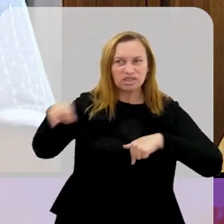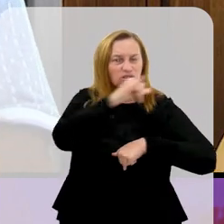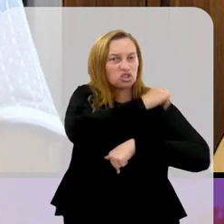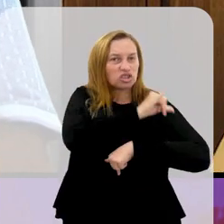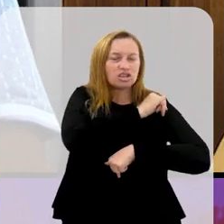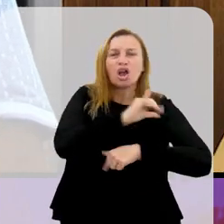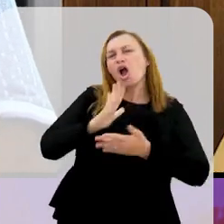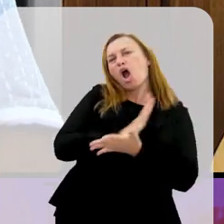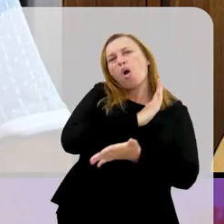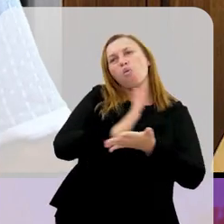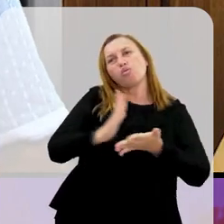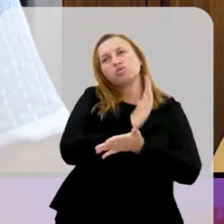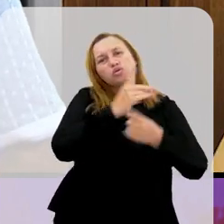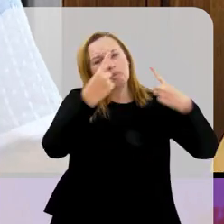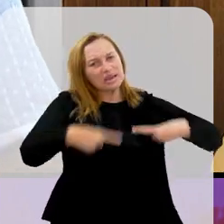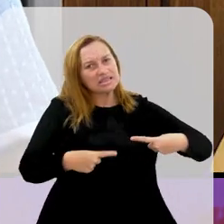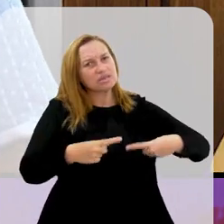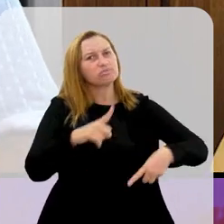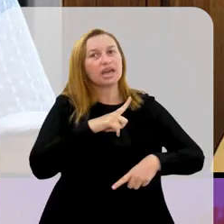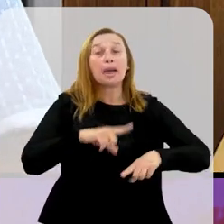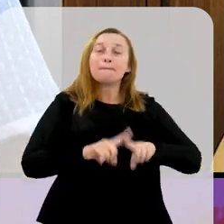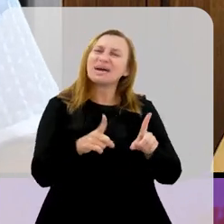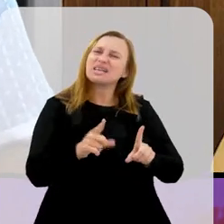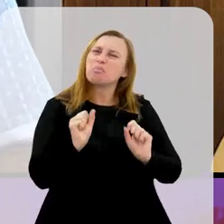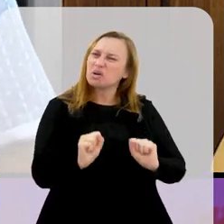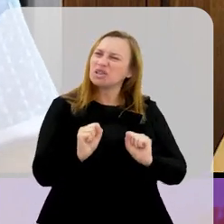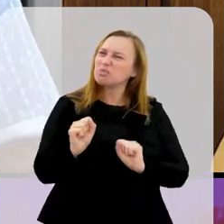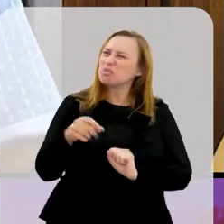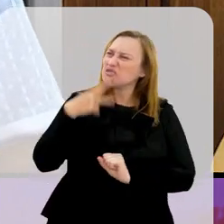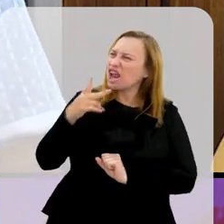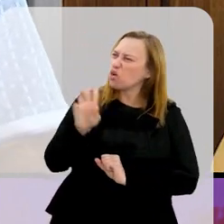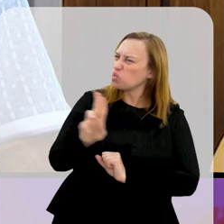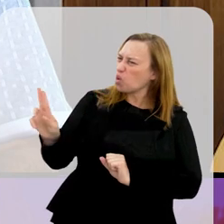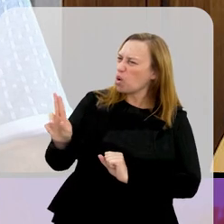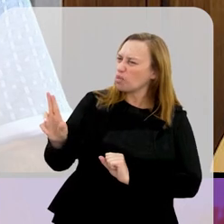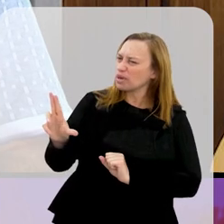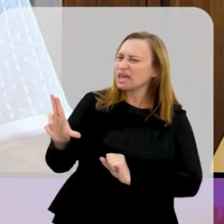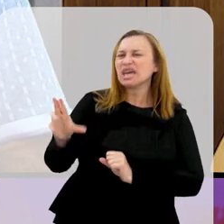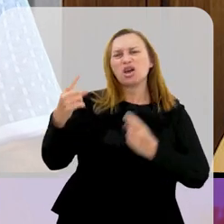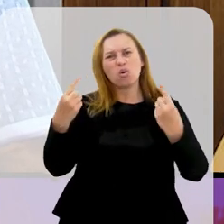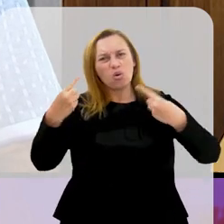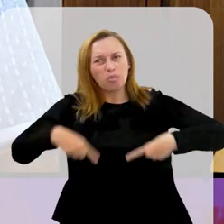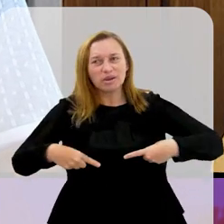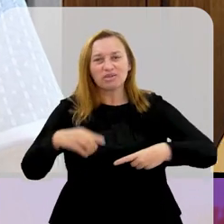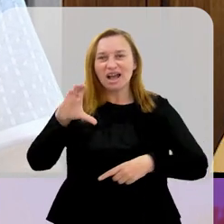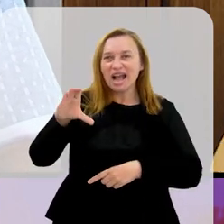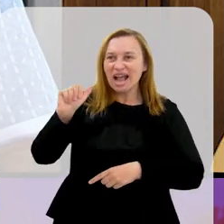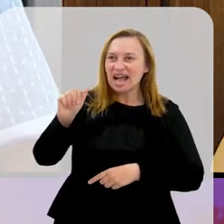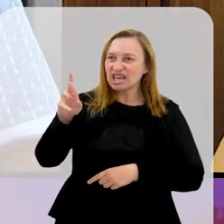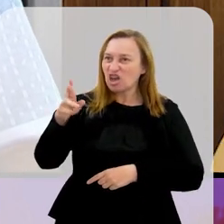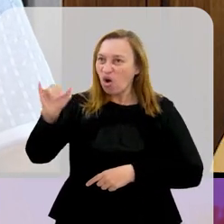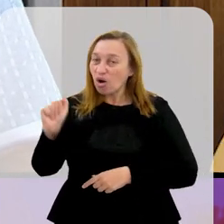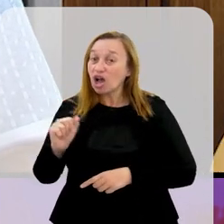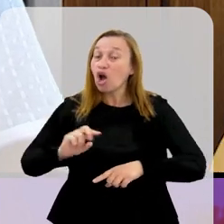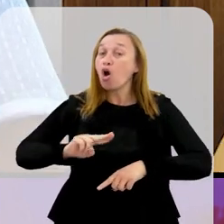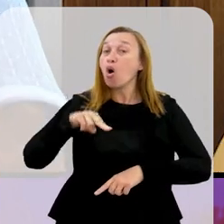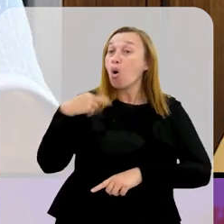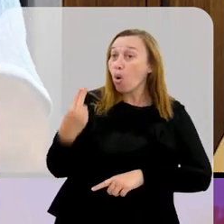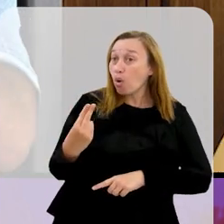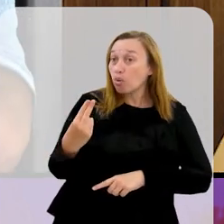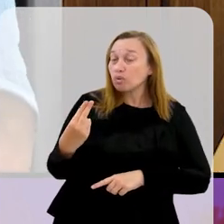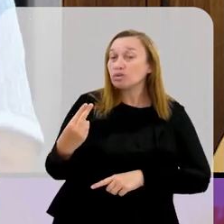temos algumas partidas que têm sido realizadas, mas a gente pode chamar de campeonato carioca ou de campeonato